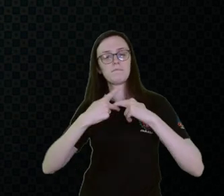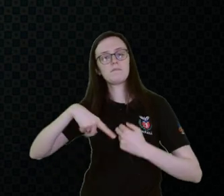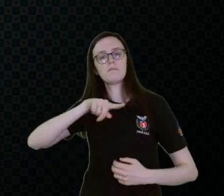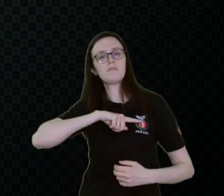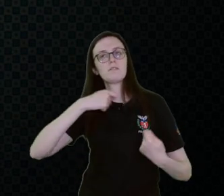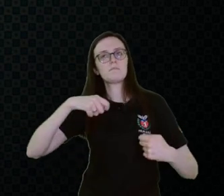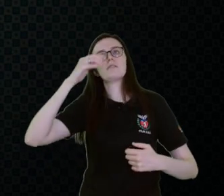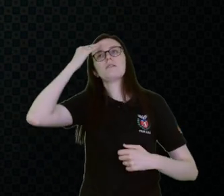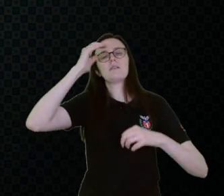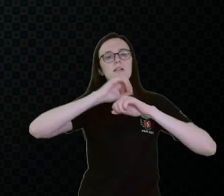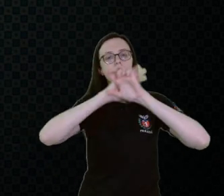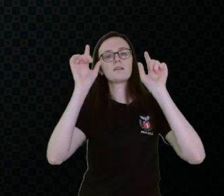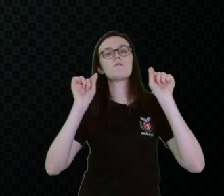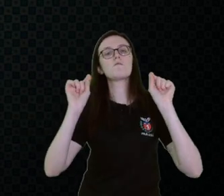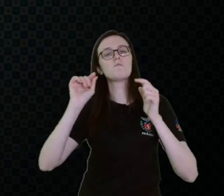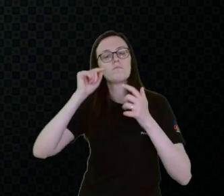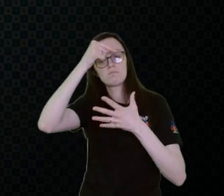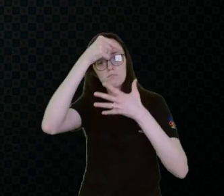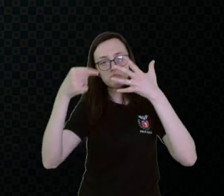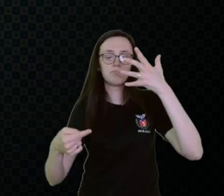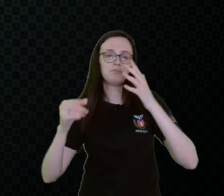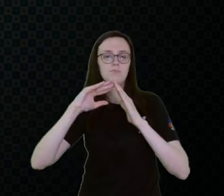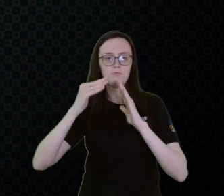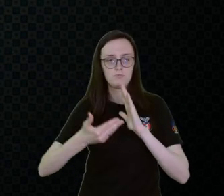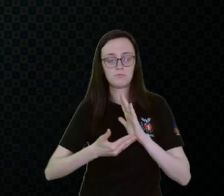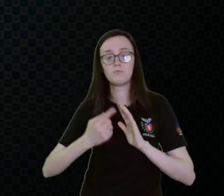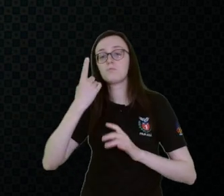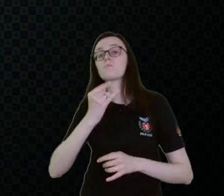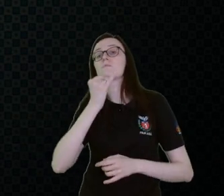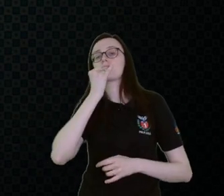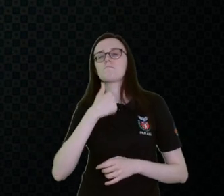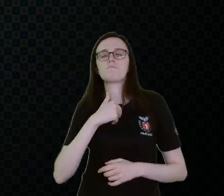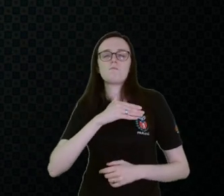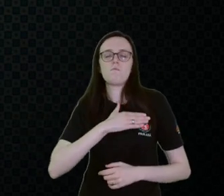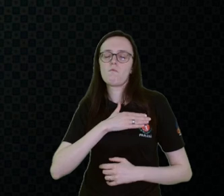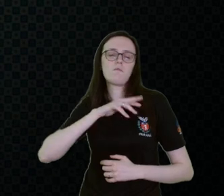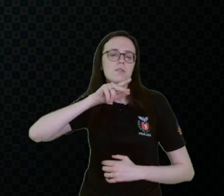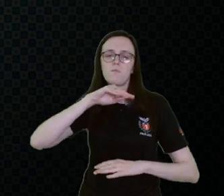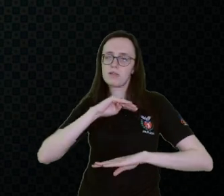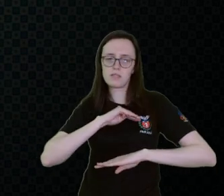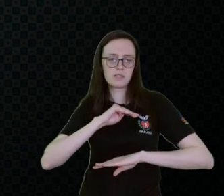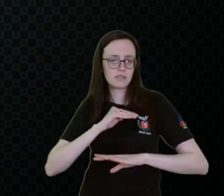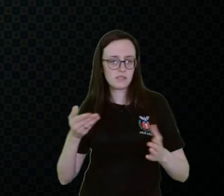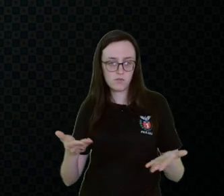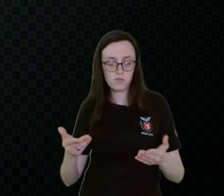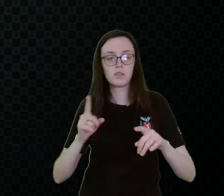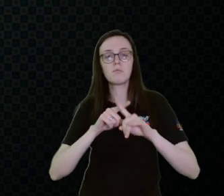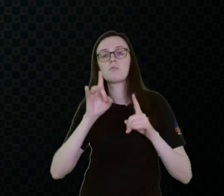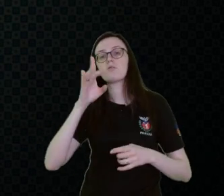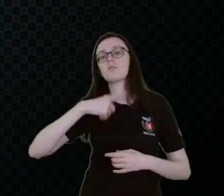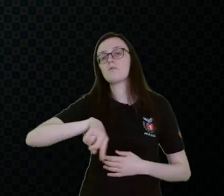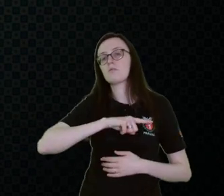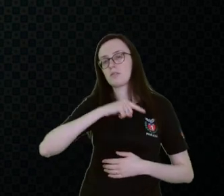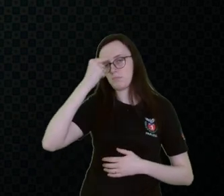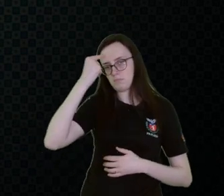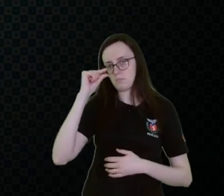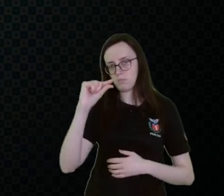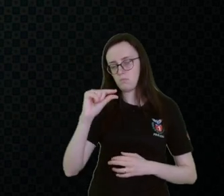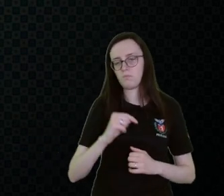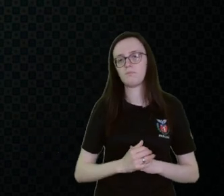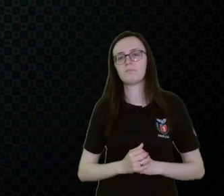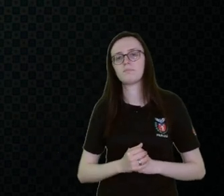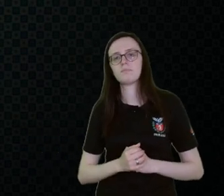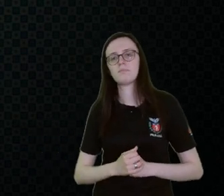levar em consideração todas essas questões. Um exemplo que eu gosto, claro que não é o caso de alunos de vocês, mas só para a gente pensar um pouco, né?